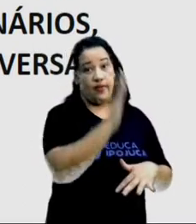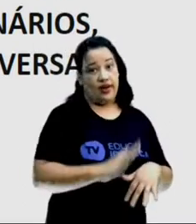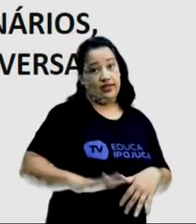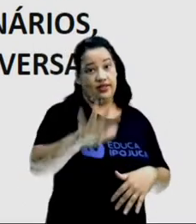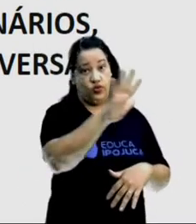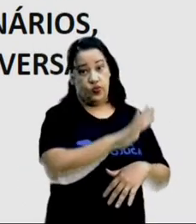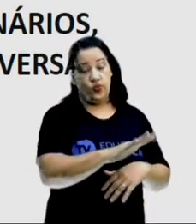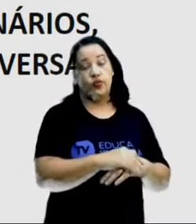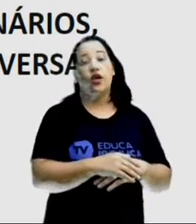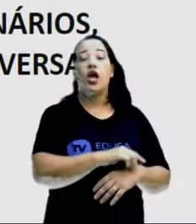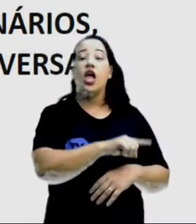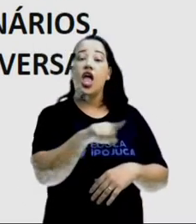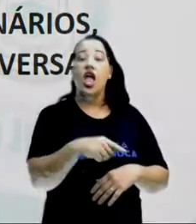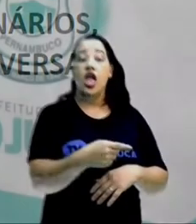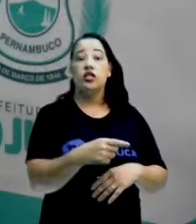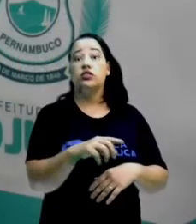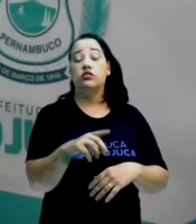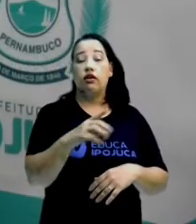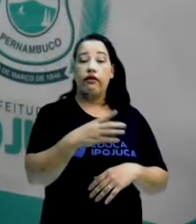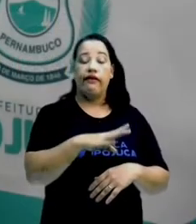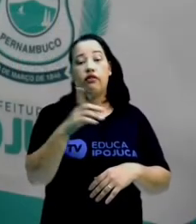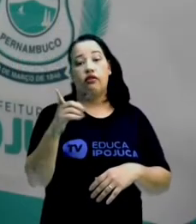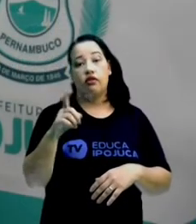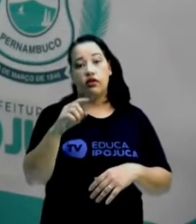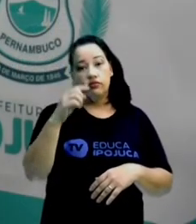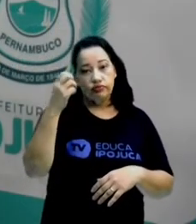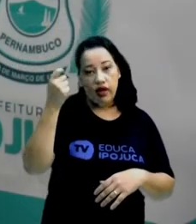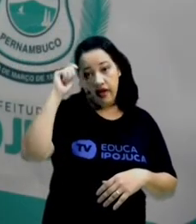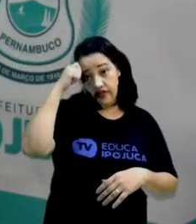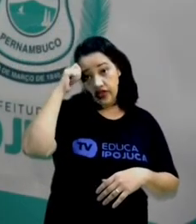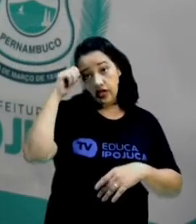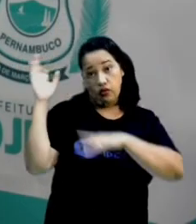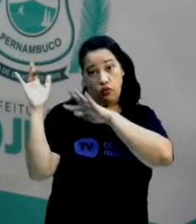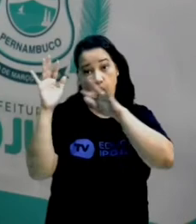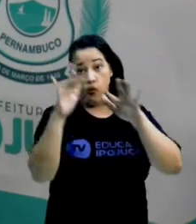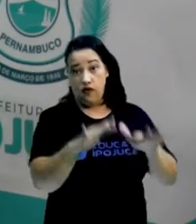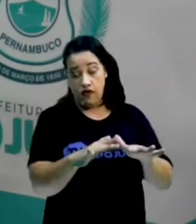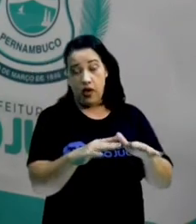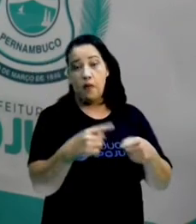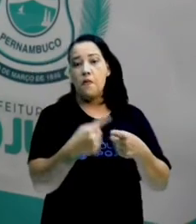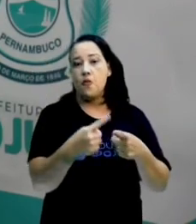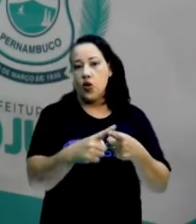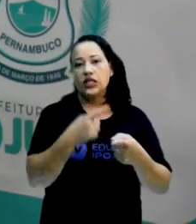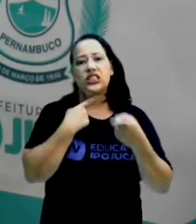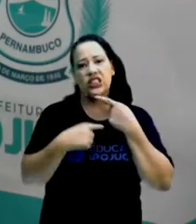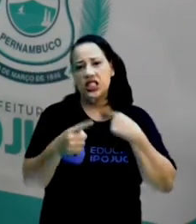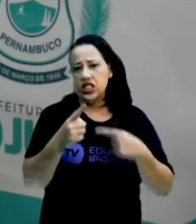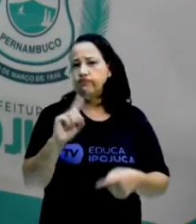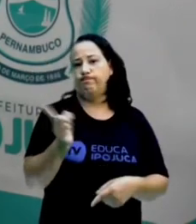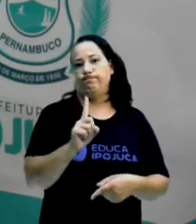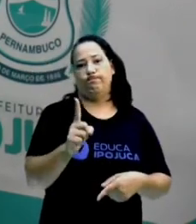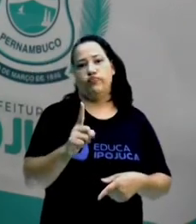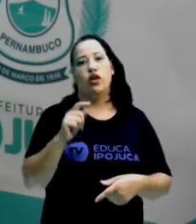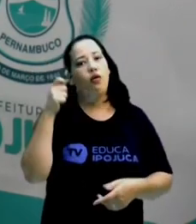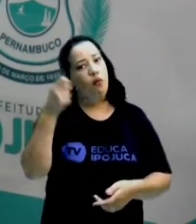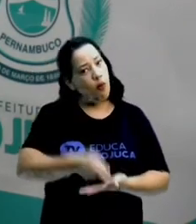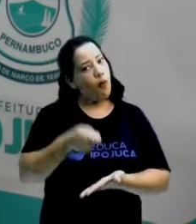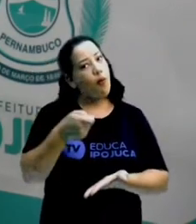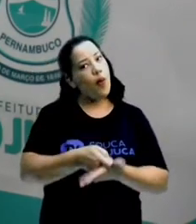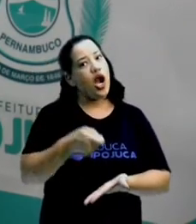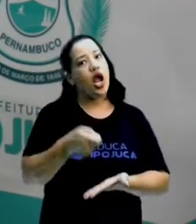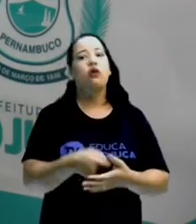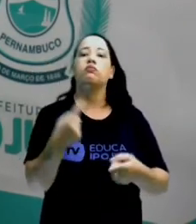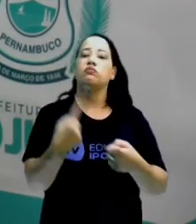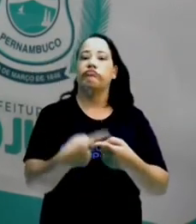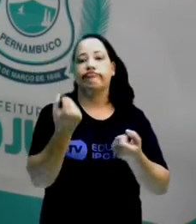como a gente sabe, eles não vieram para cá por livre e espontânea vontade. Eles vieram para cá trazidos para serem